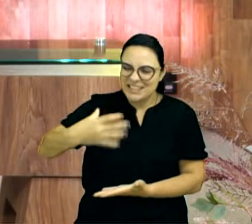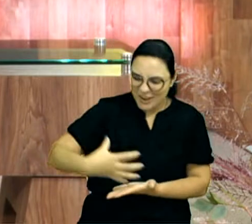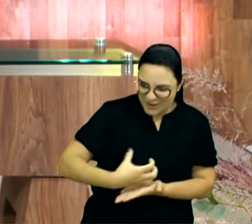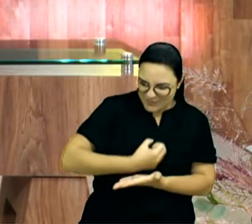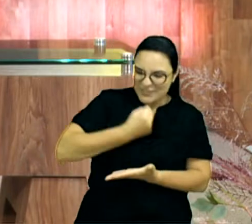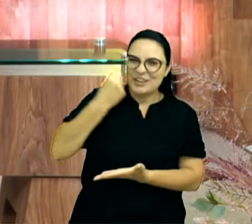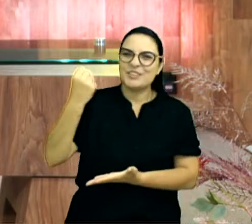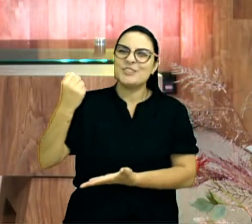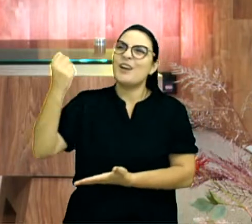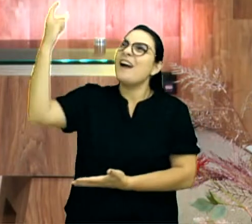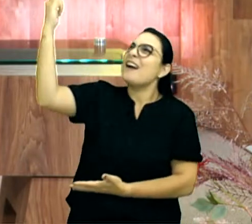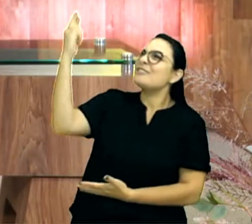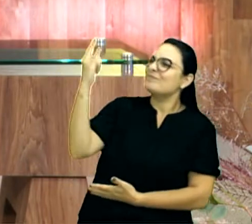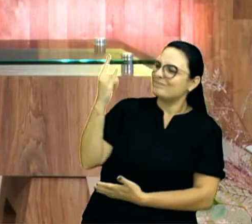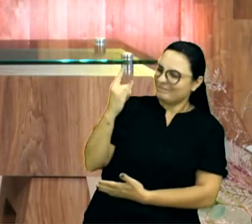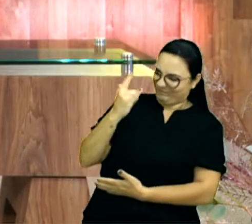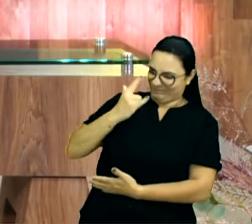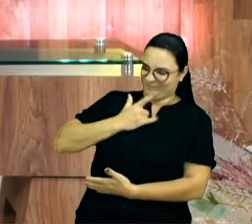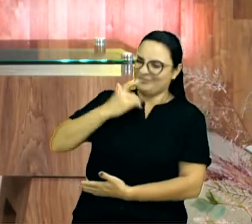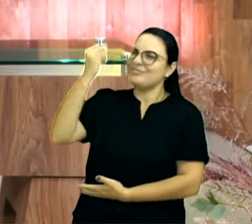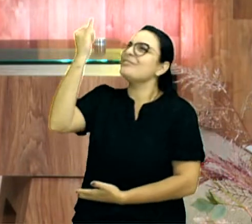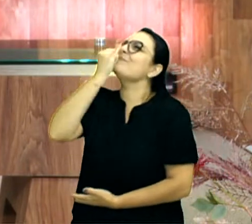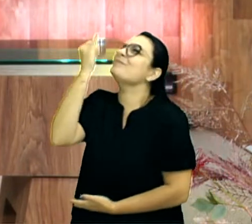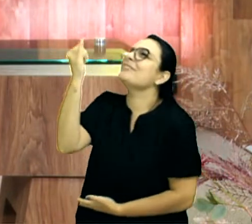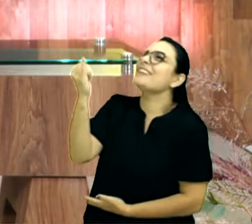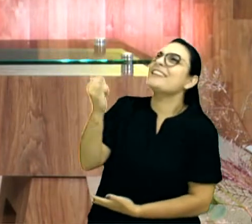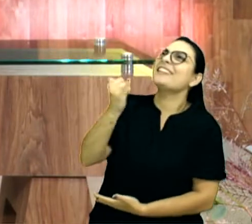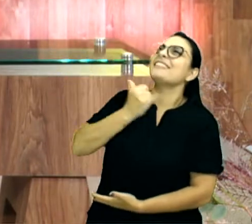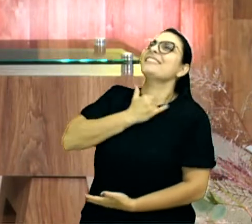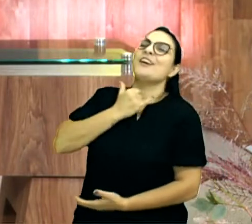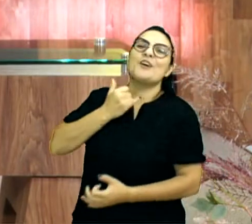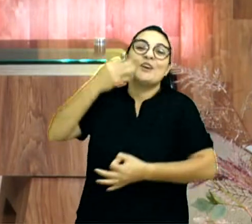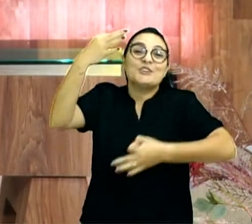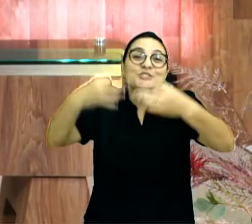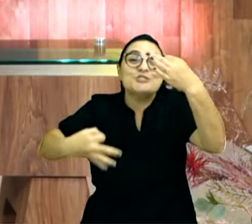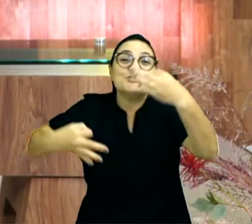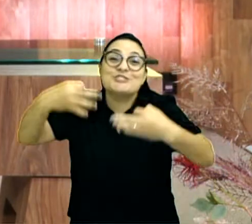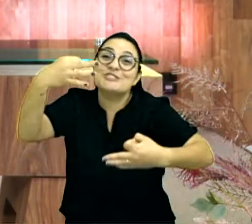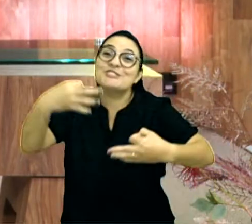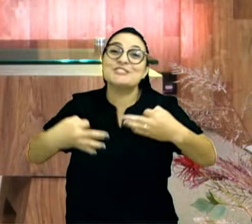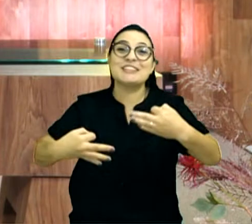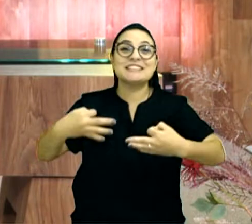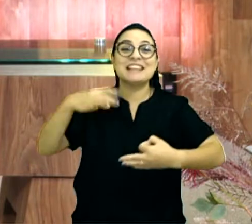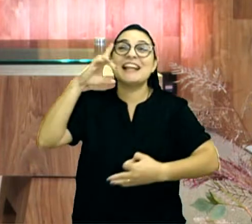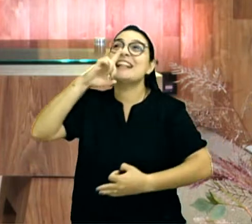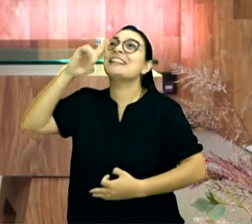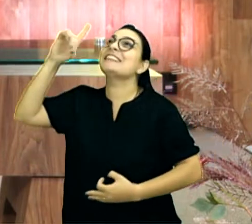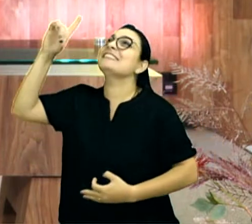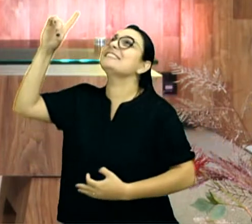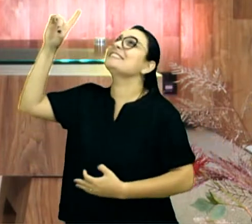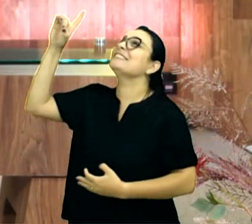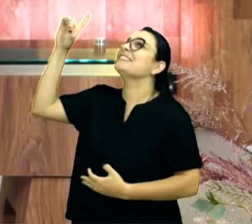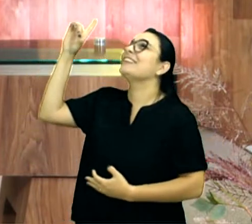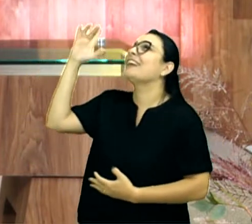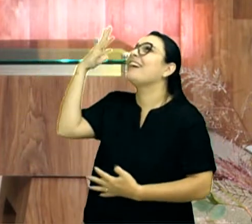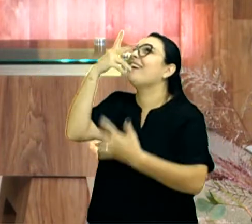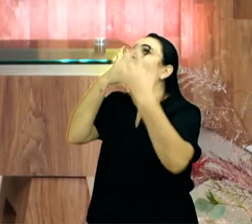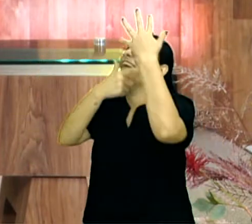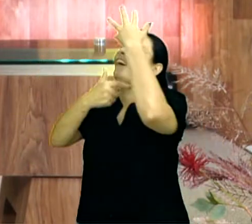Deus é amor, Deus é perdão, Deus é justiça, Deus é querido, é presente,